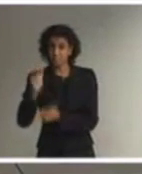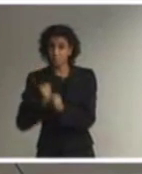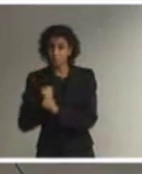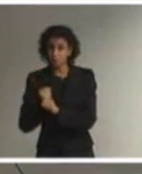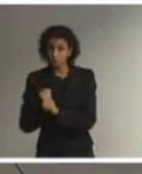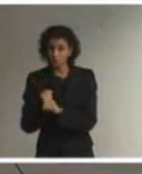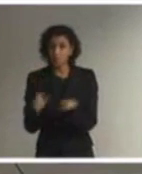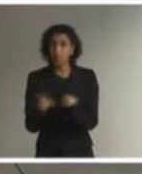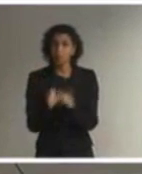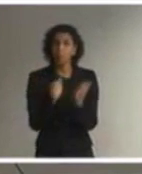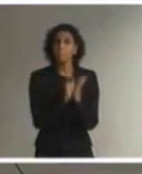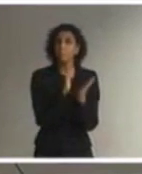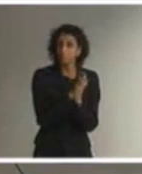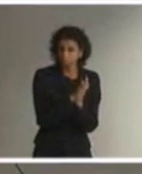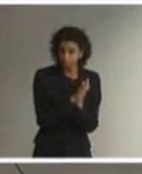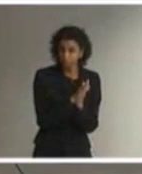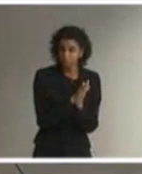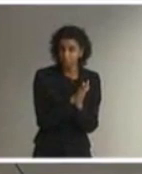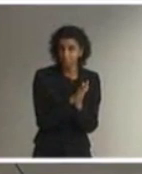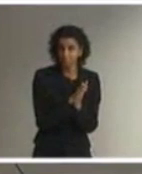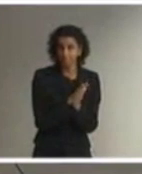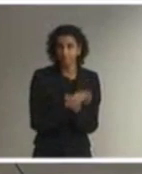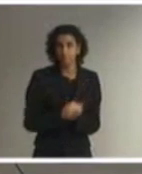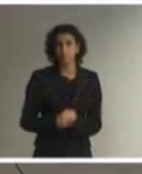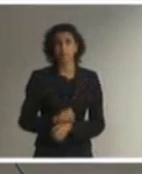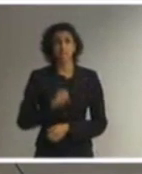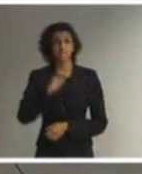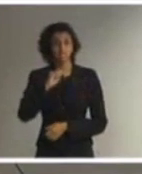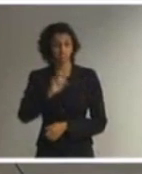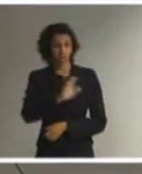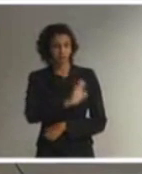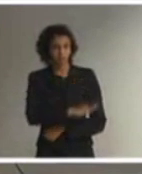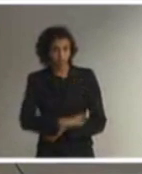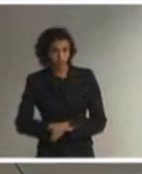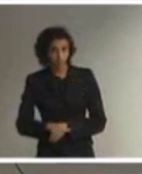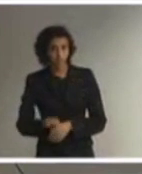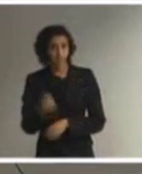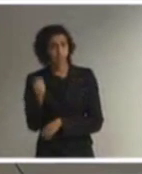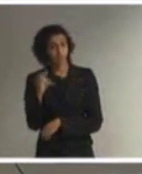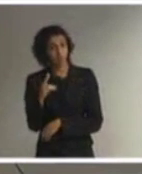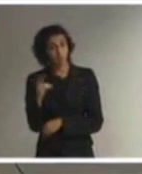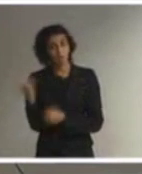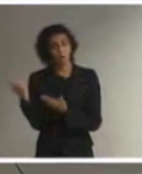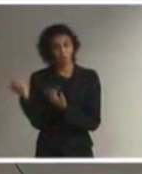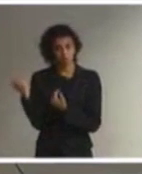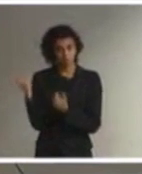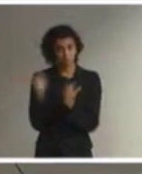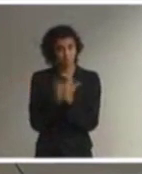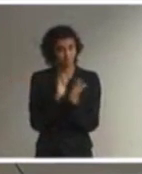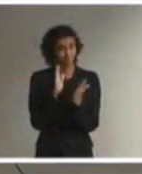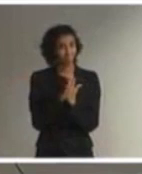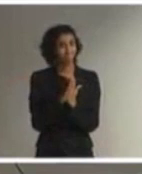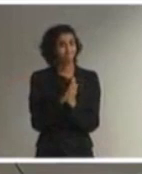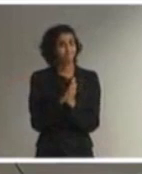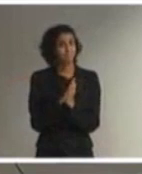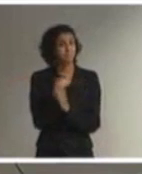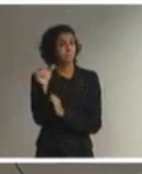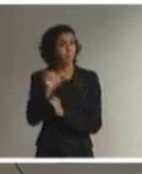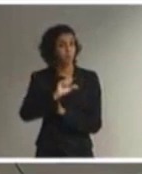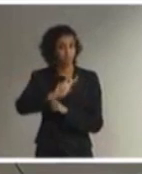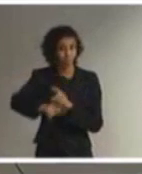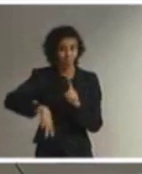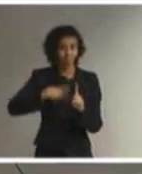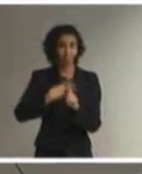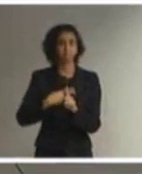além de que se for criança e adolescente essa penalidade será agravada com mais um